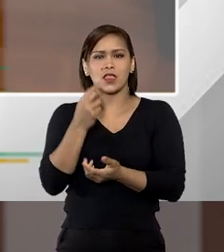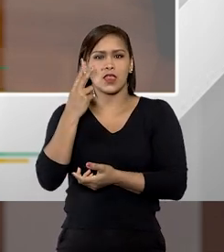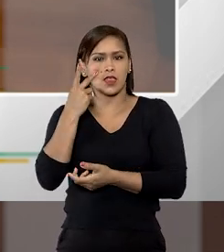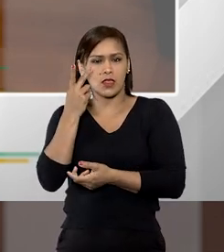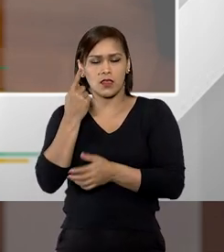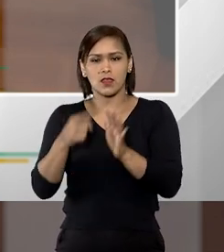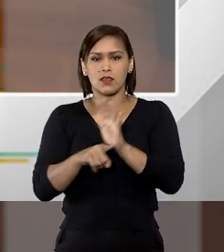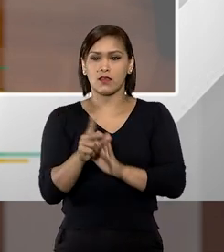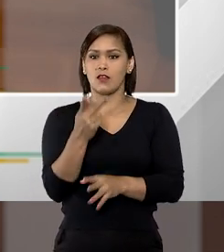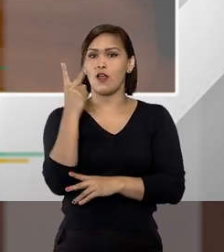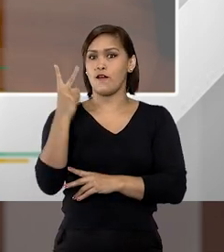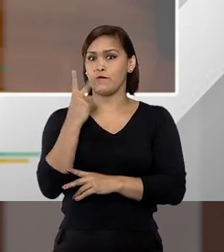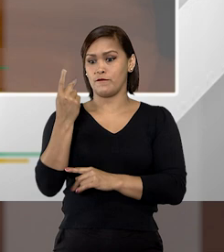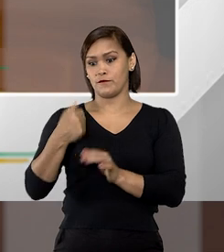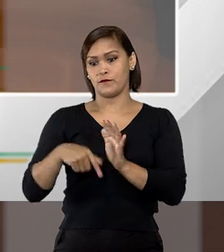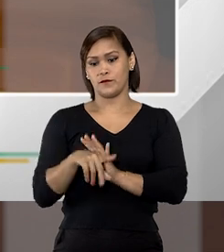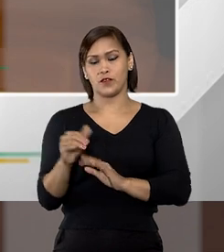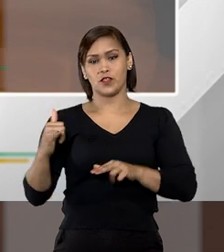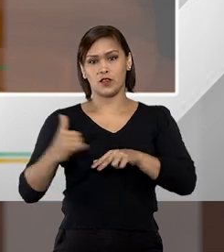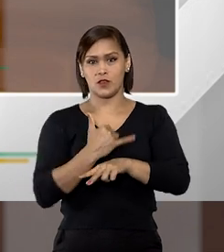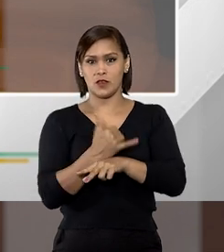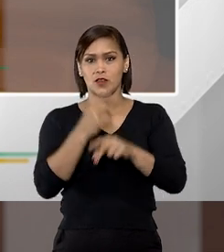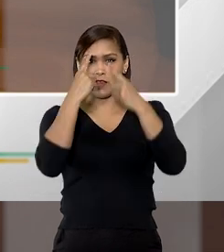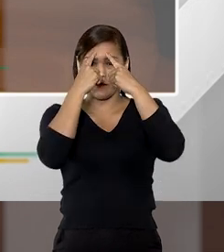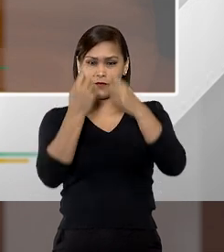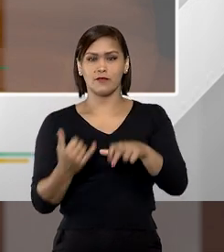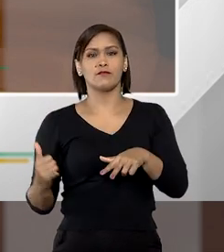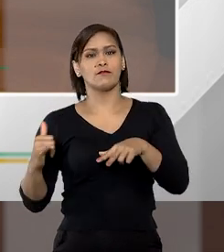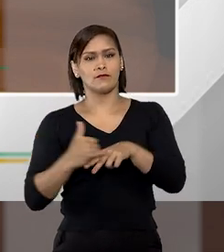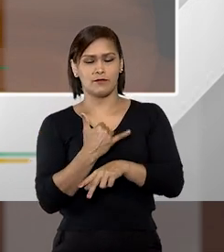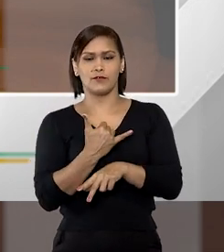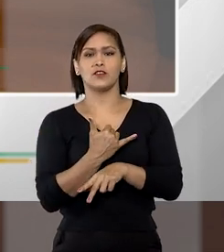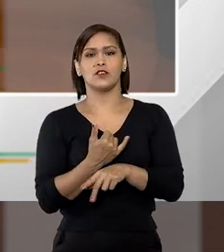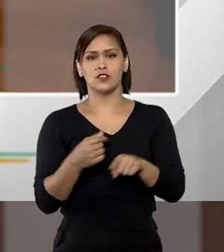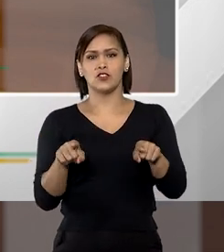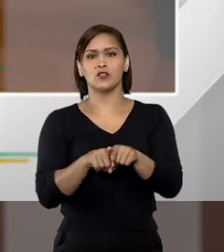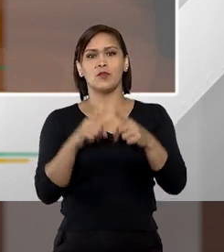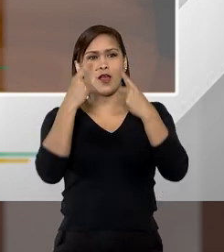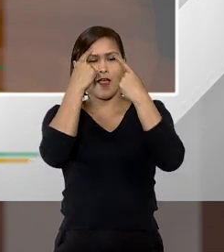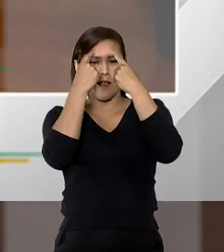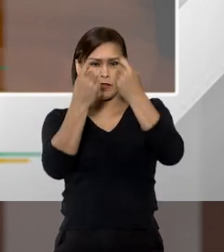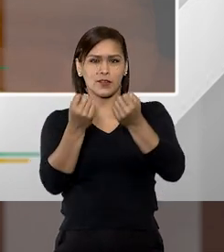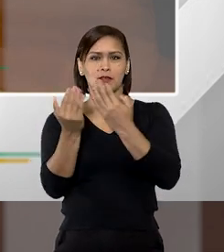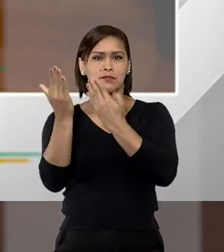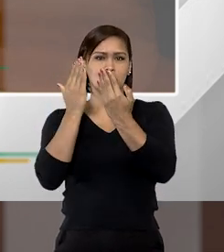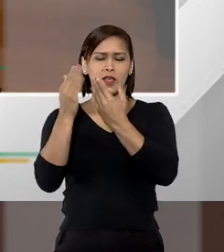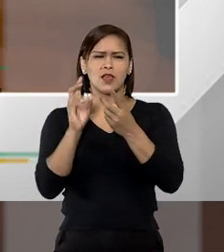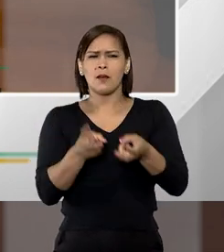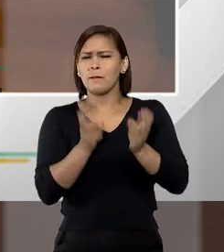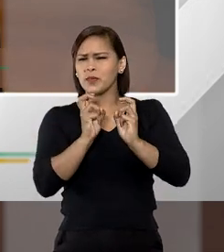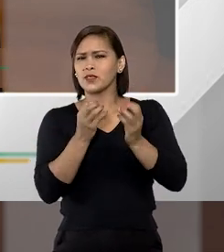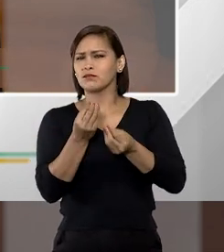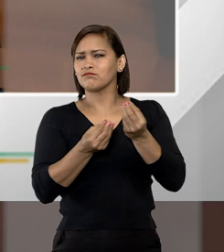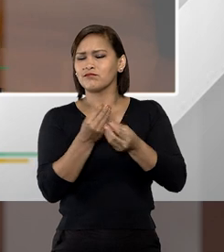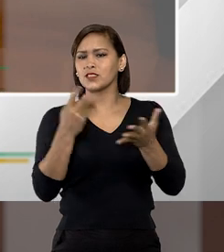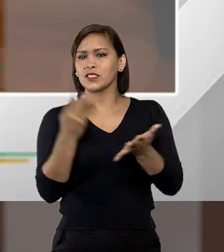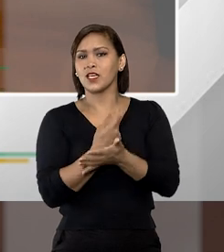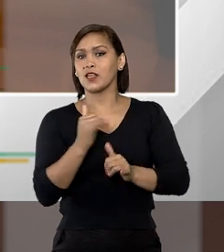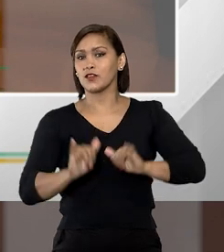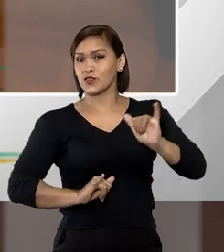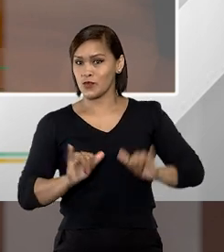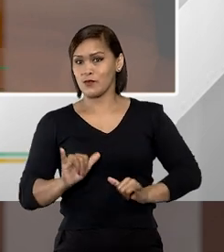da violência que nós temos no Brasil muitas mulheres são vítimas de violência psicológica e não conseguem perceber essa violência que elas